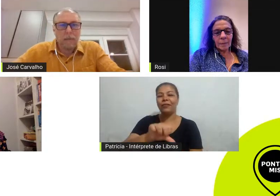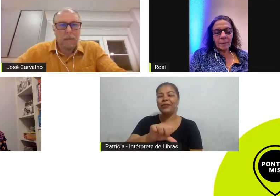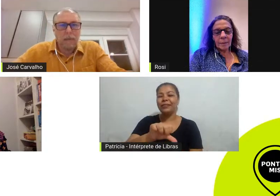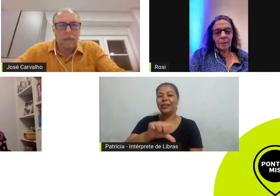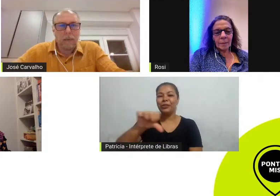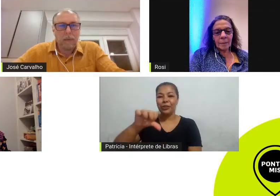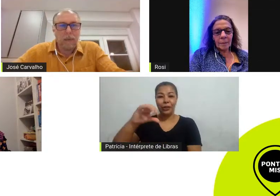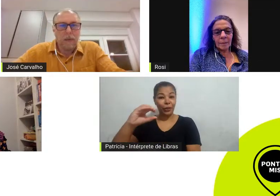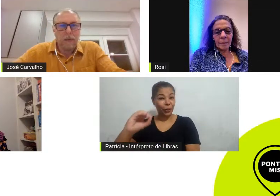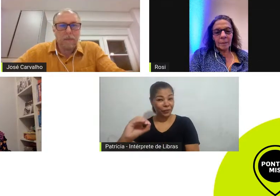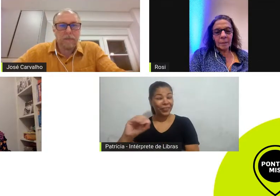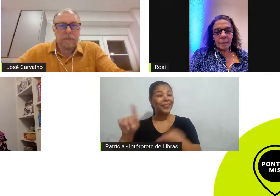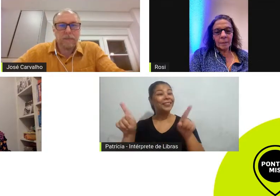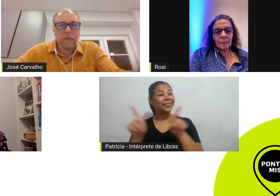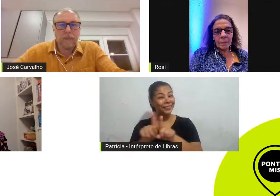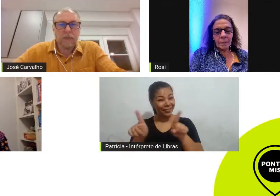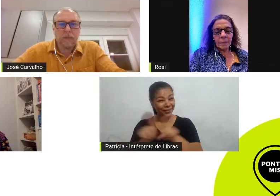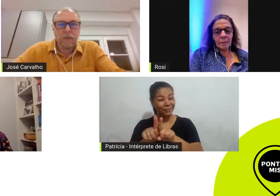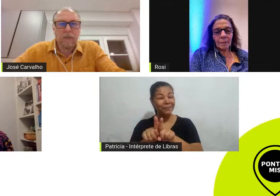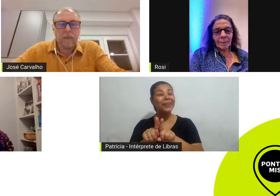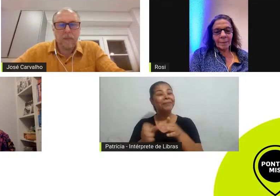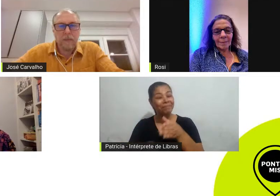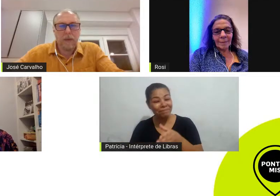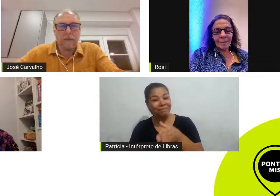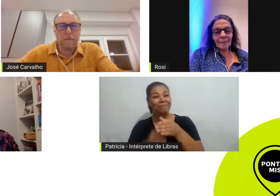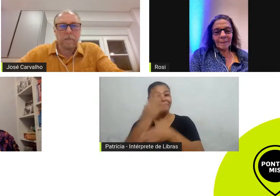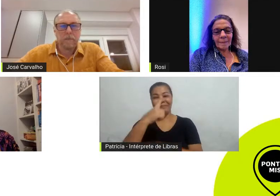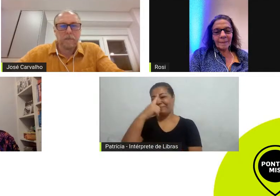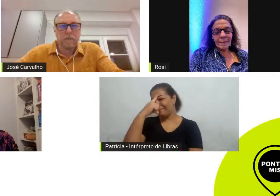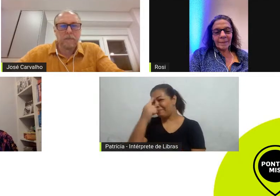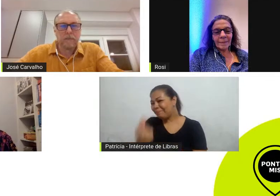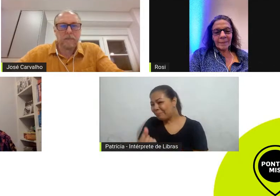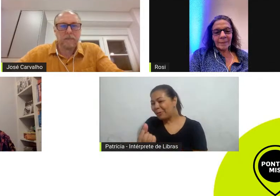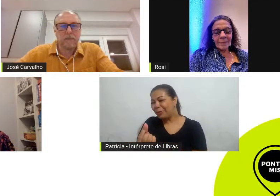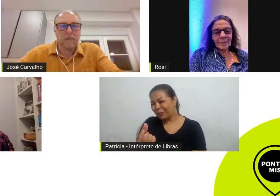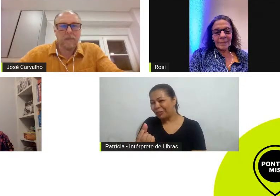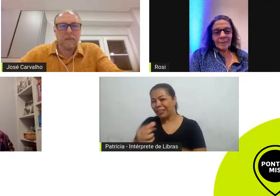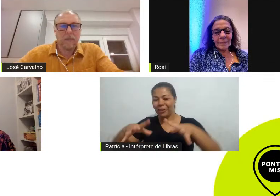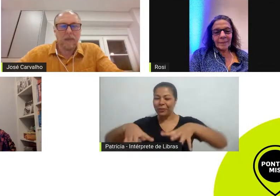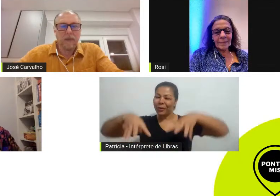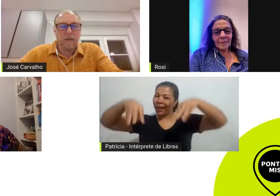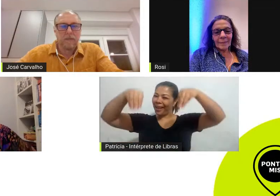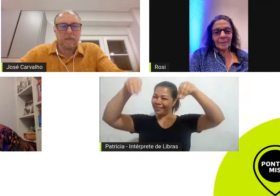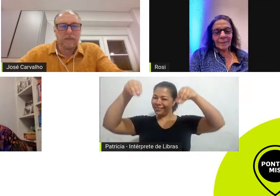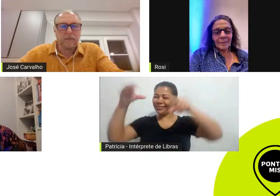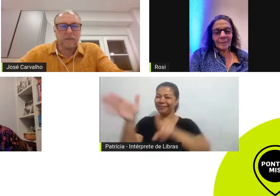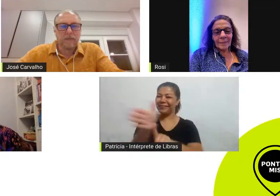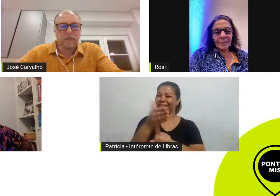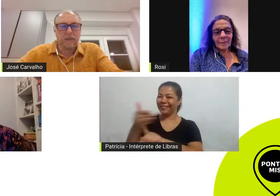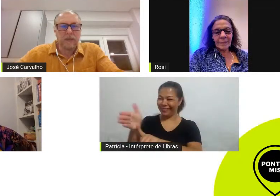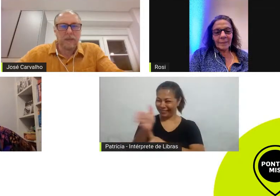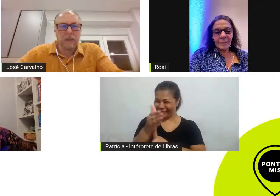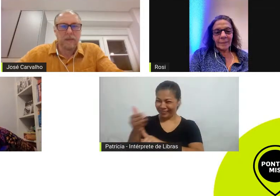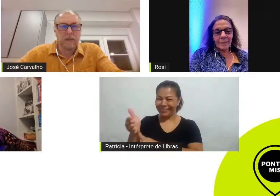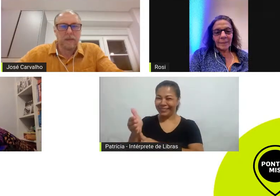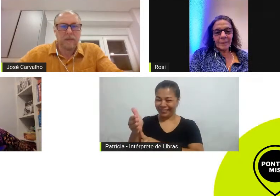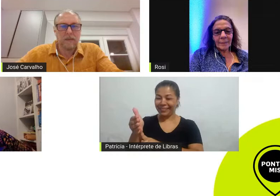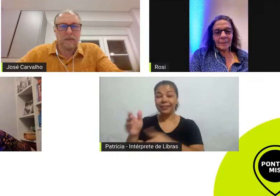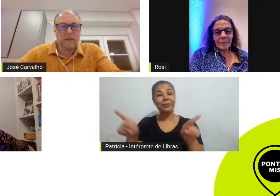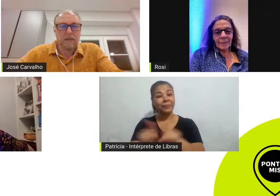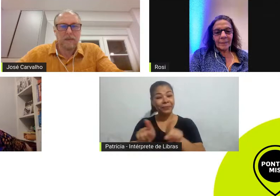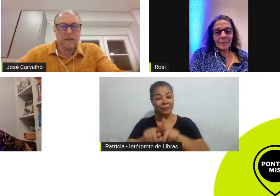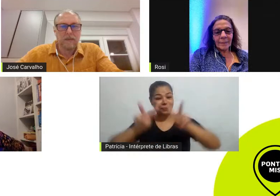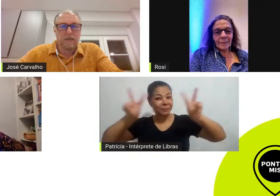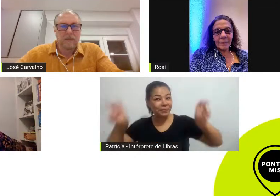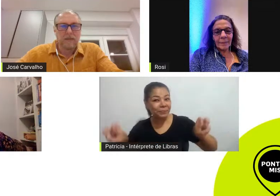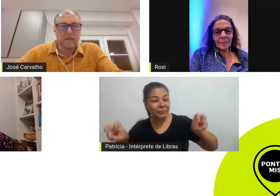Garotada com a Bruxa Morgana na Cultura que vocês conferem aí também no nosso filme e à noite Espantos Homens para a